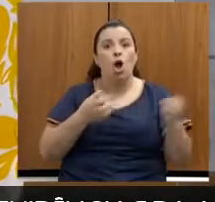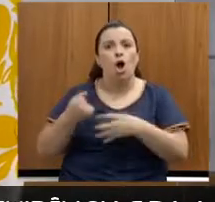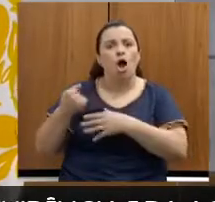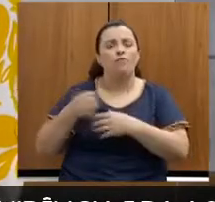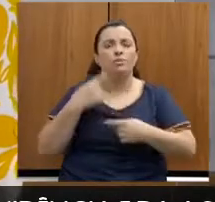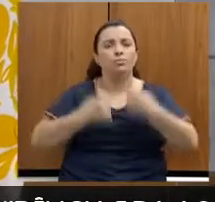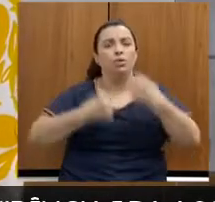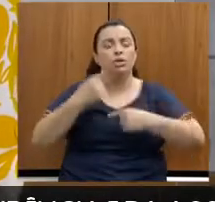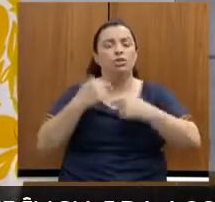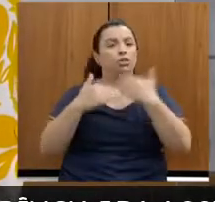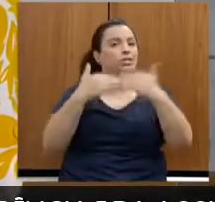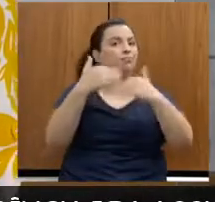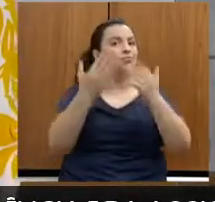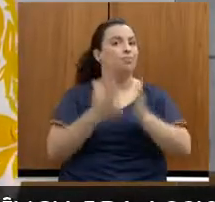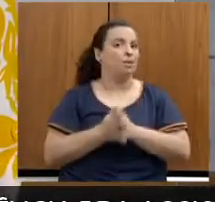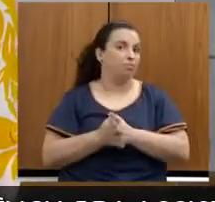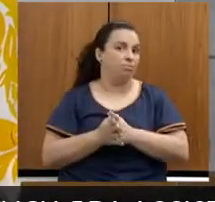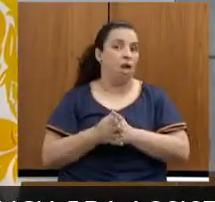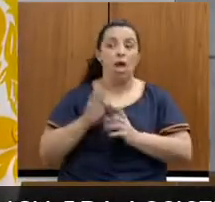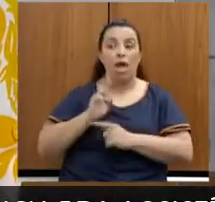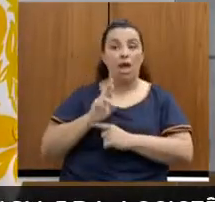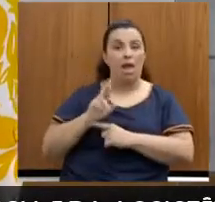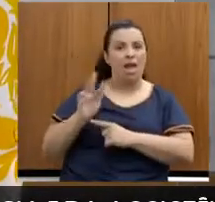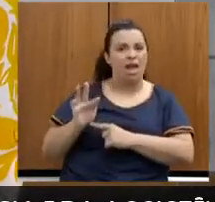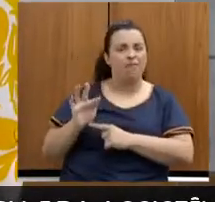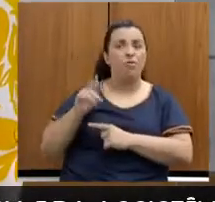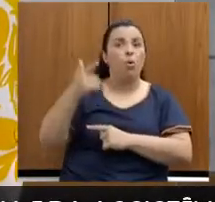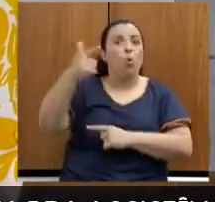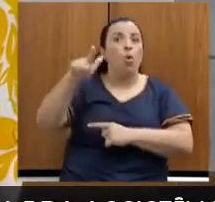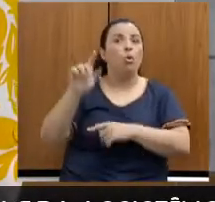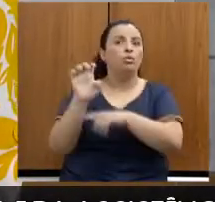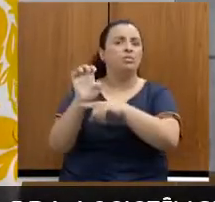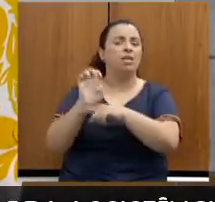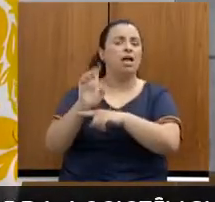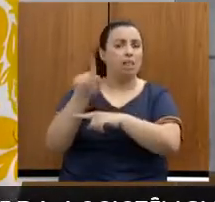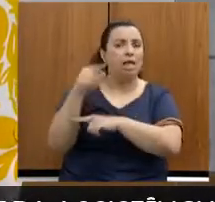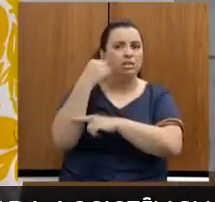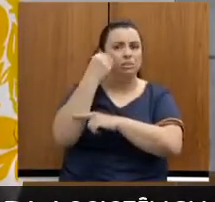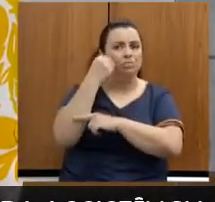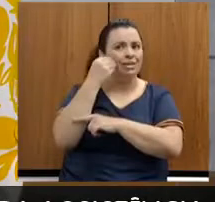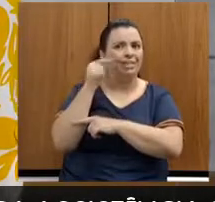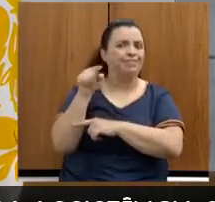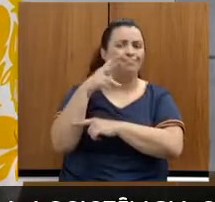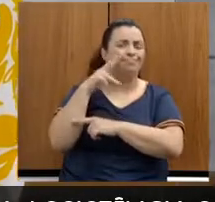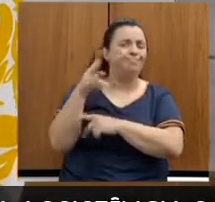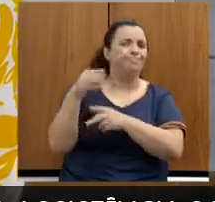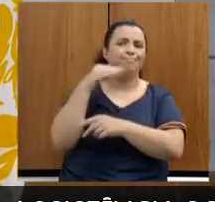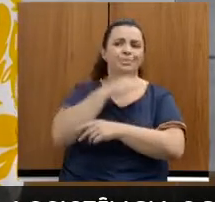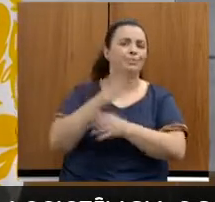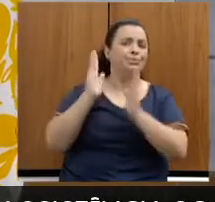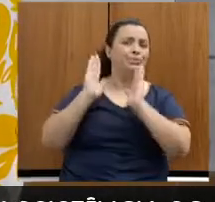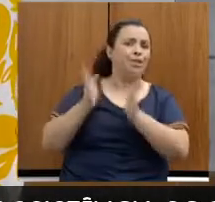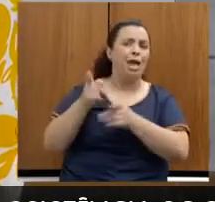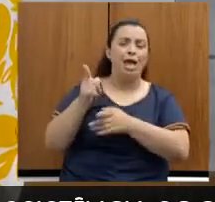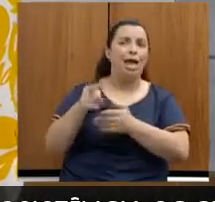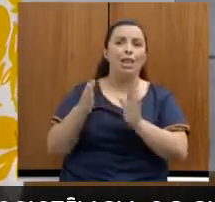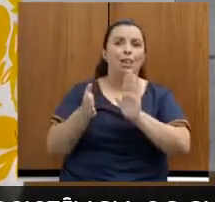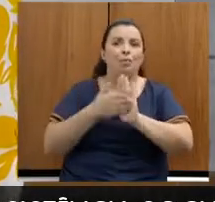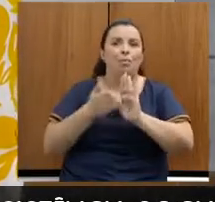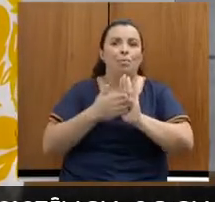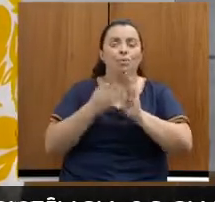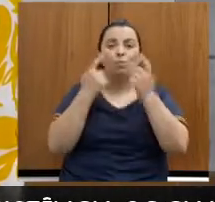regime de recuperação fiscal está em teste em outro Estado. O regime de recuperação fiscal não propõe solução para a tensão entre a